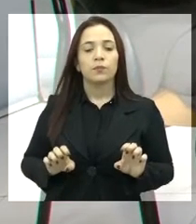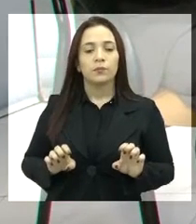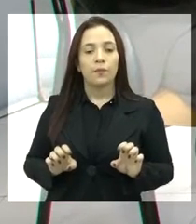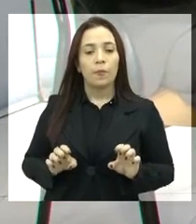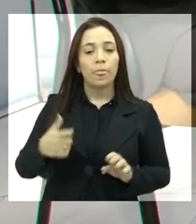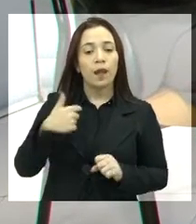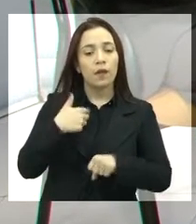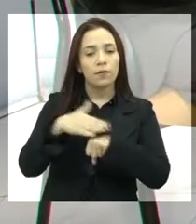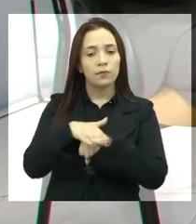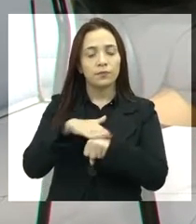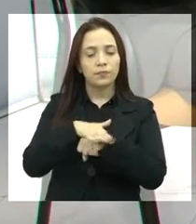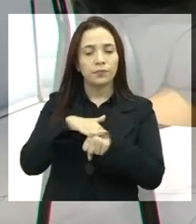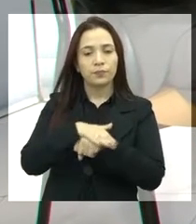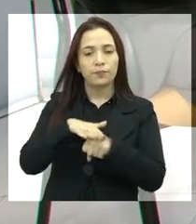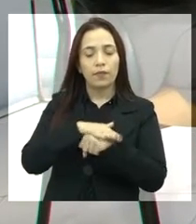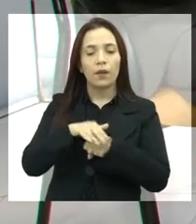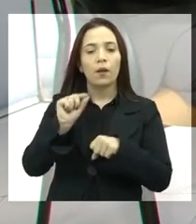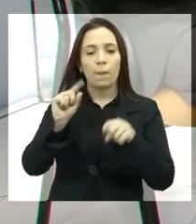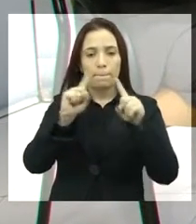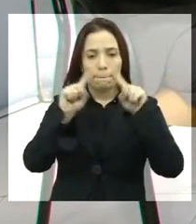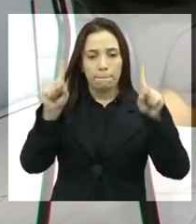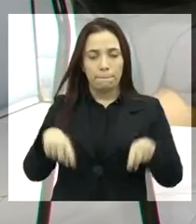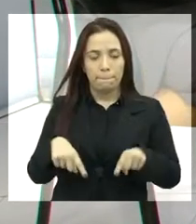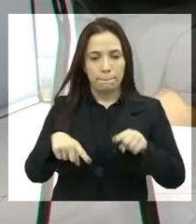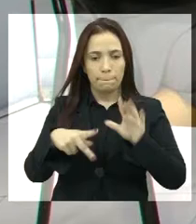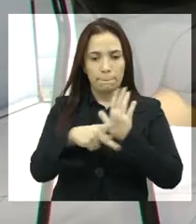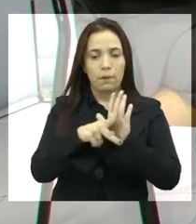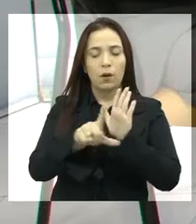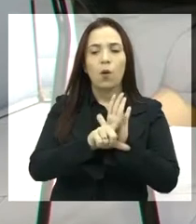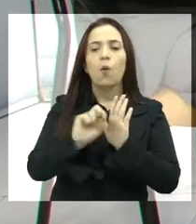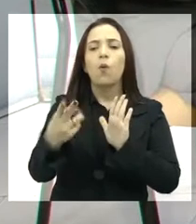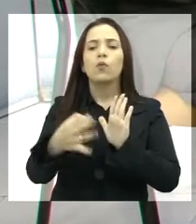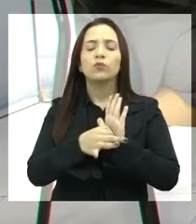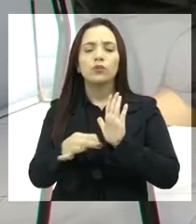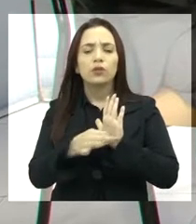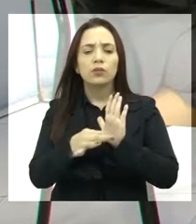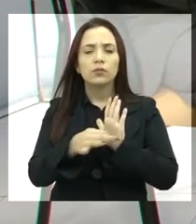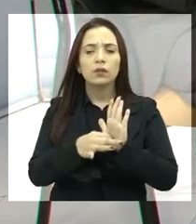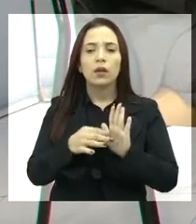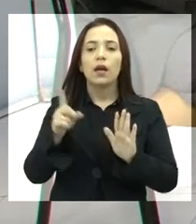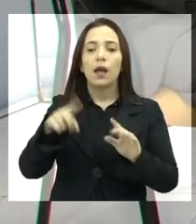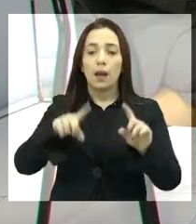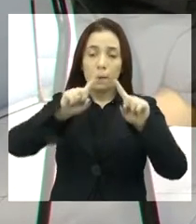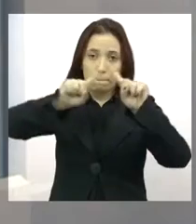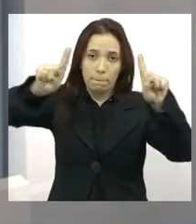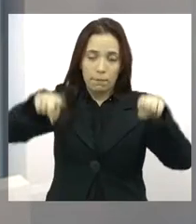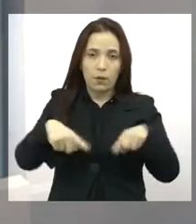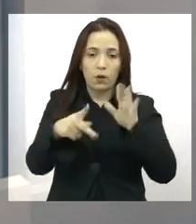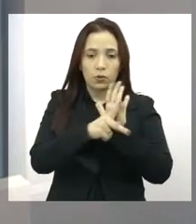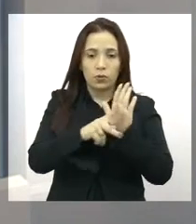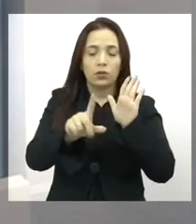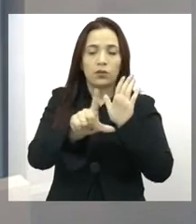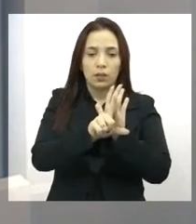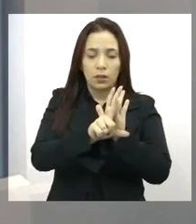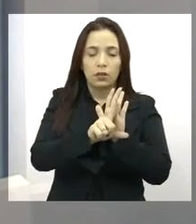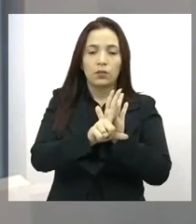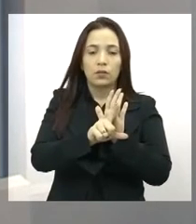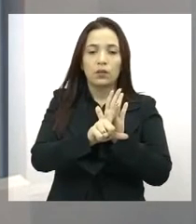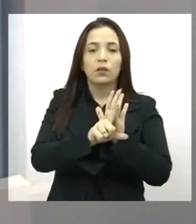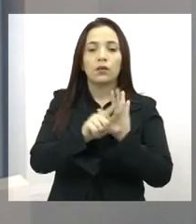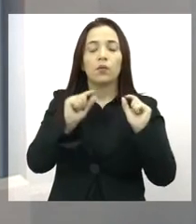E eu falei na abertura que era um projeto de lei, mas é projeto de lei ou projeto de indicação? É um projeto de lei. De lei mesmo. É, de